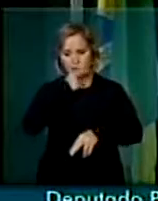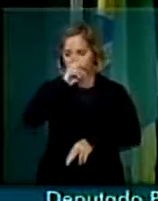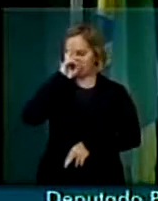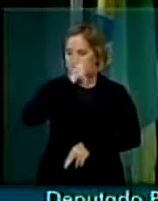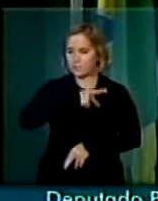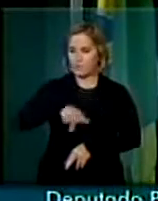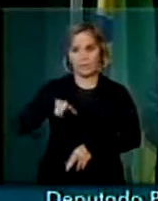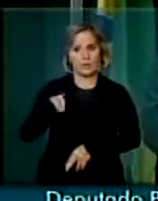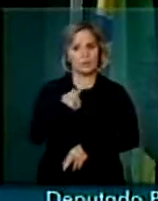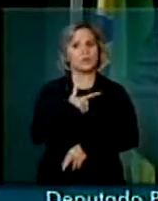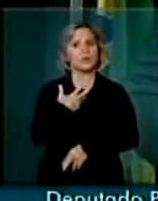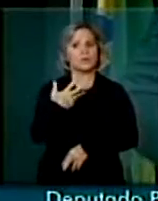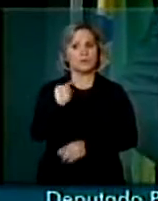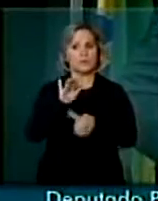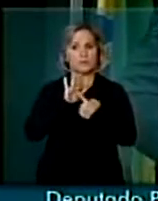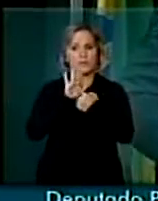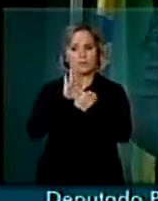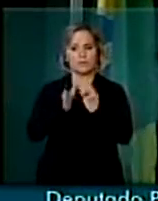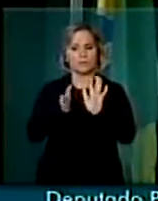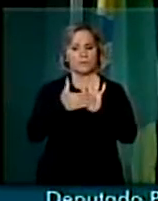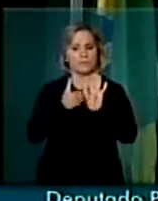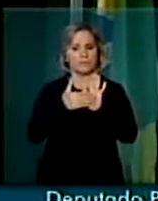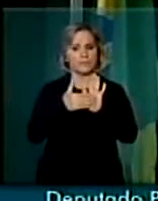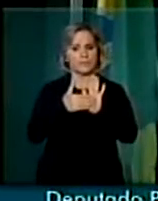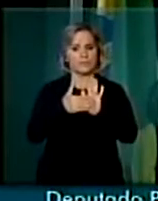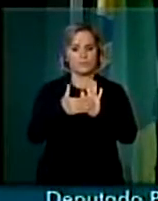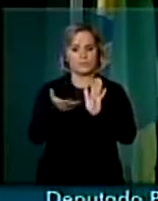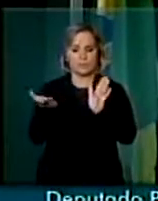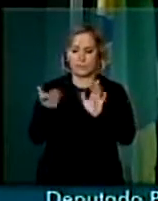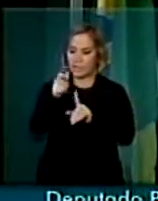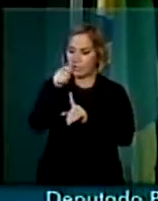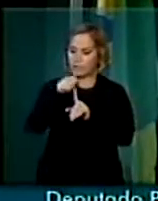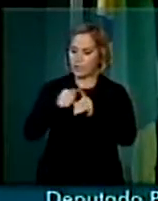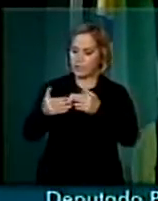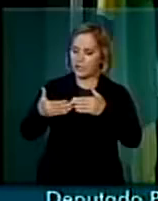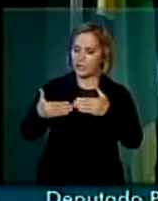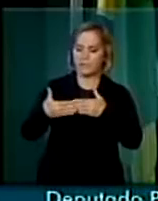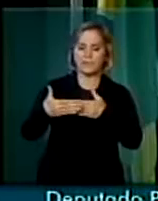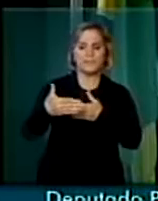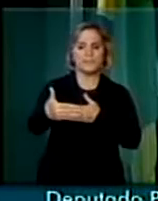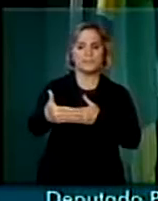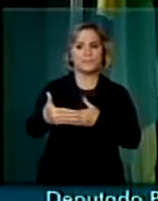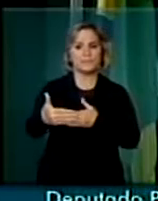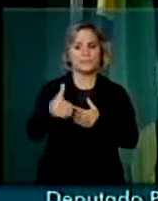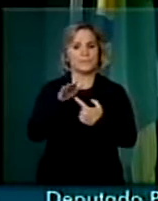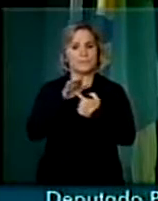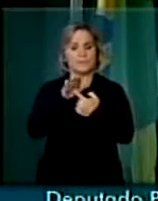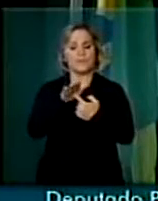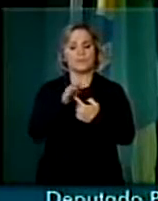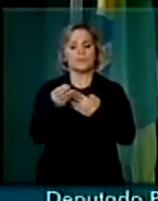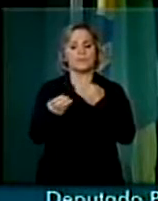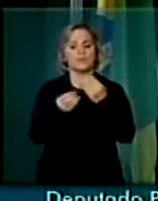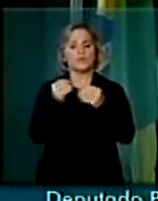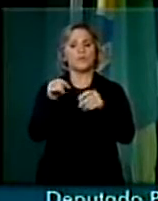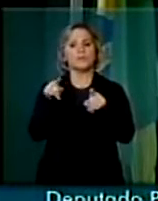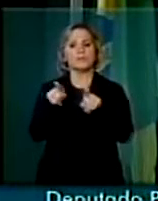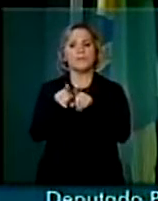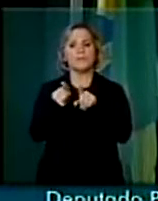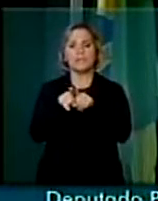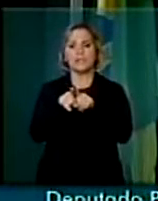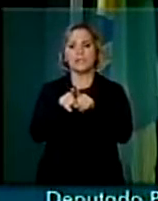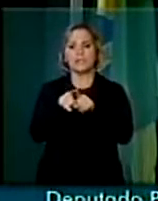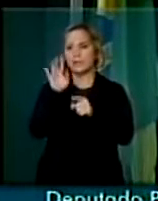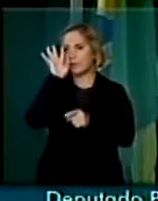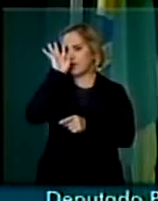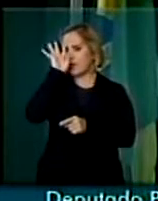iremos apresentar uma proposta, ainda durante este mês, que aponta, inclusive, com alternativas